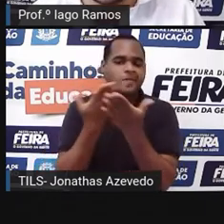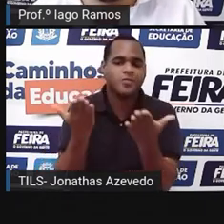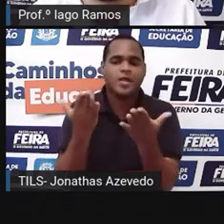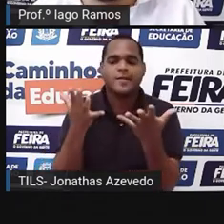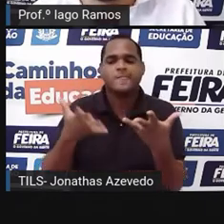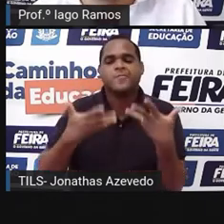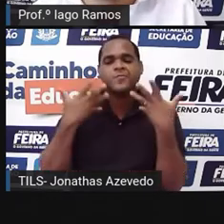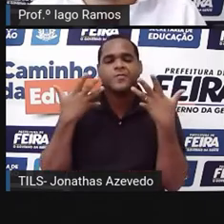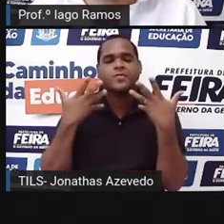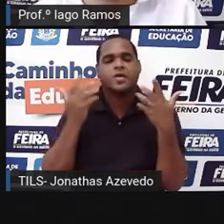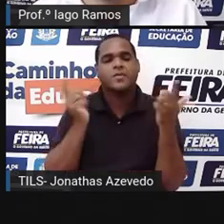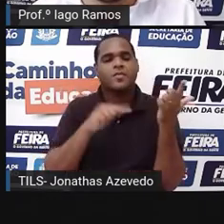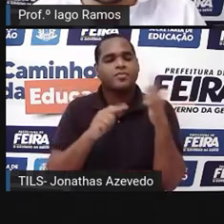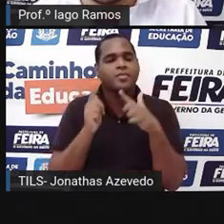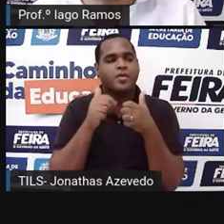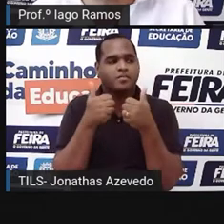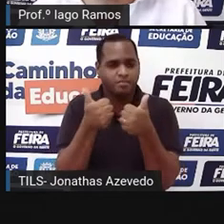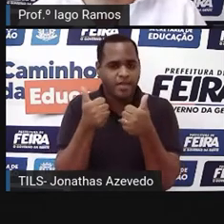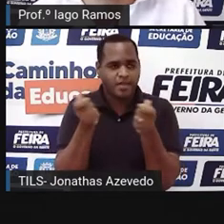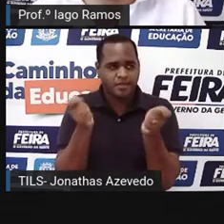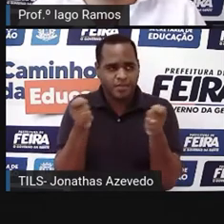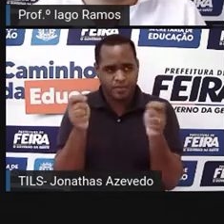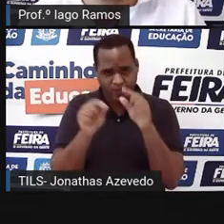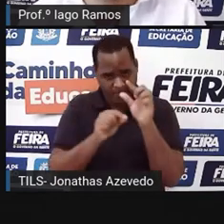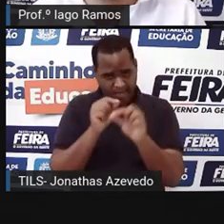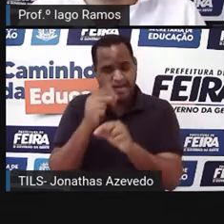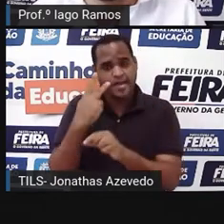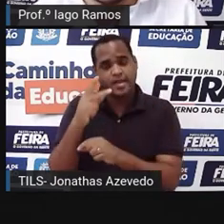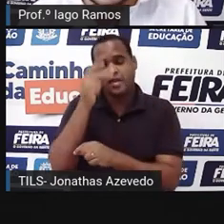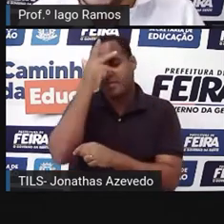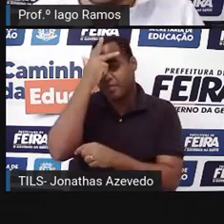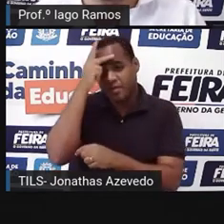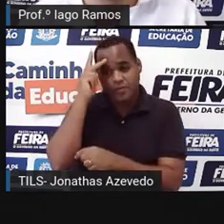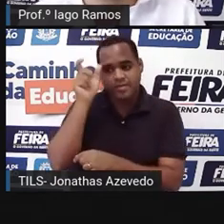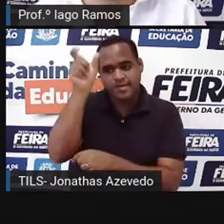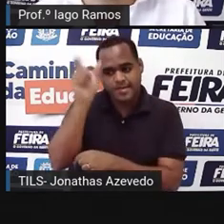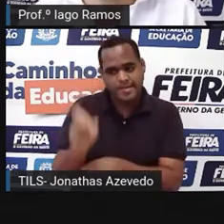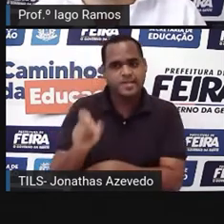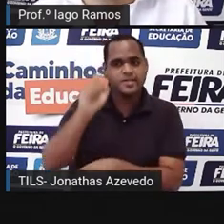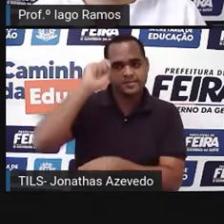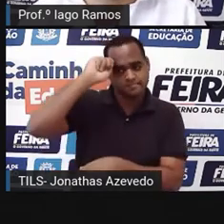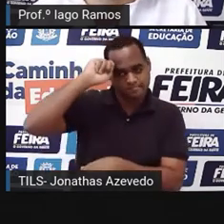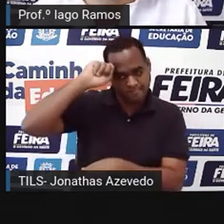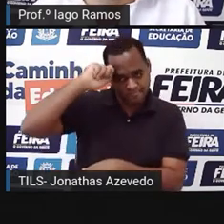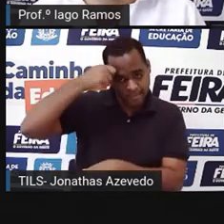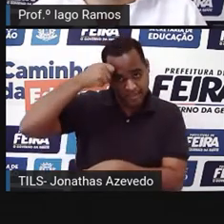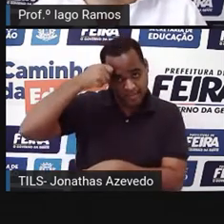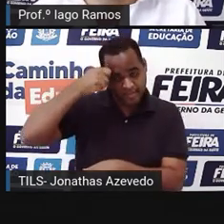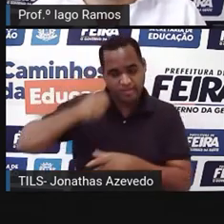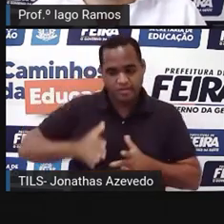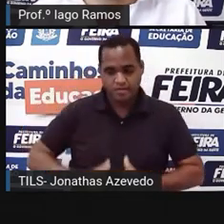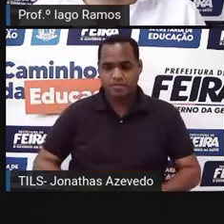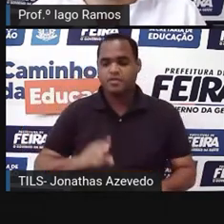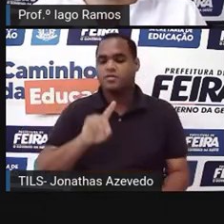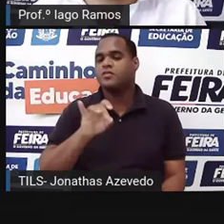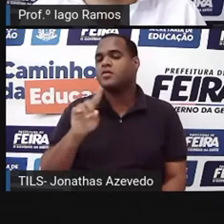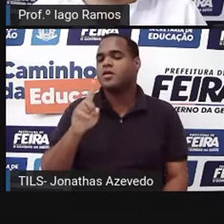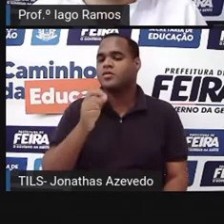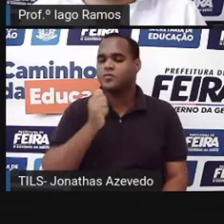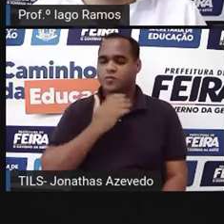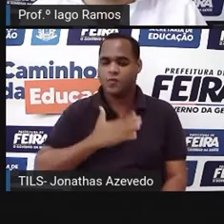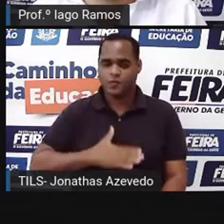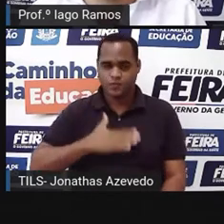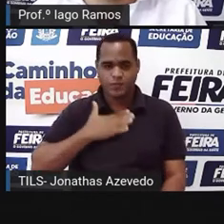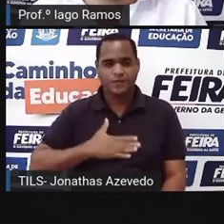inspiração? Katherine, né, uma mulher negra, tá? Ela nasceu no dia 18 de agosto,